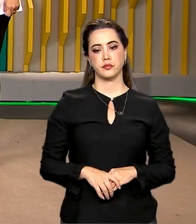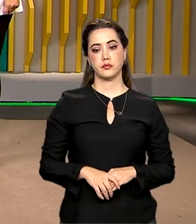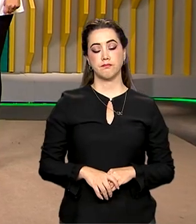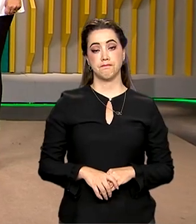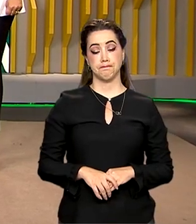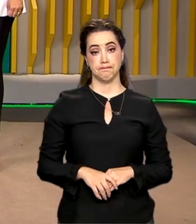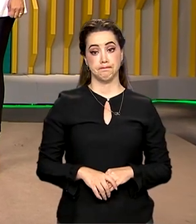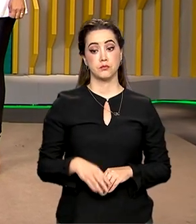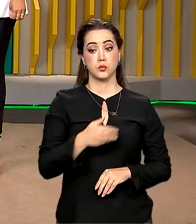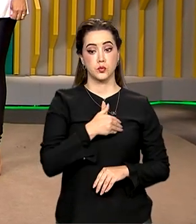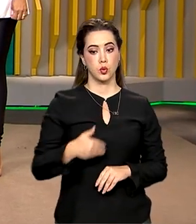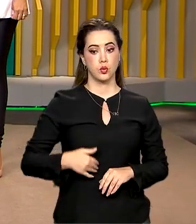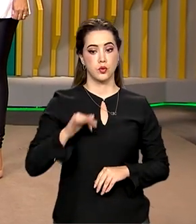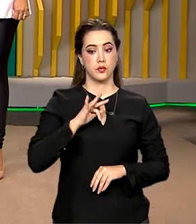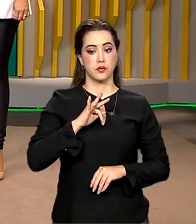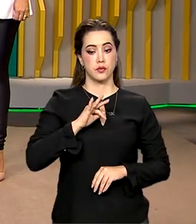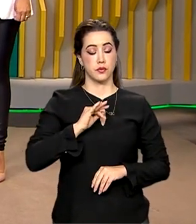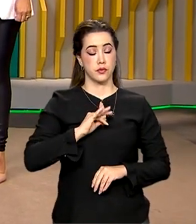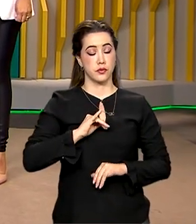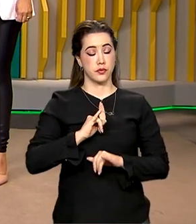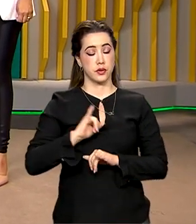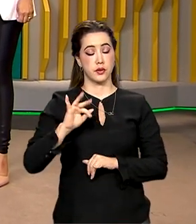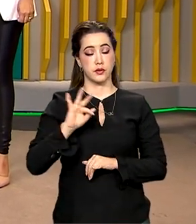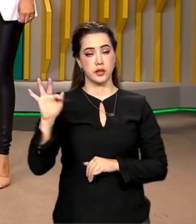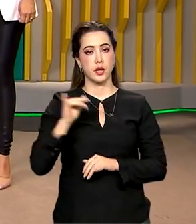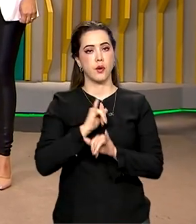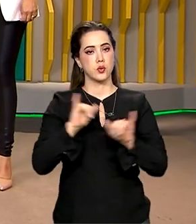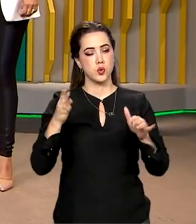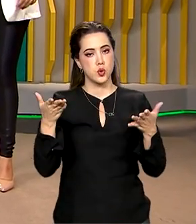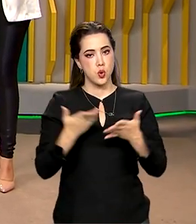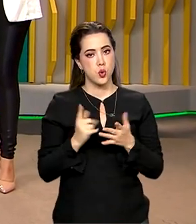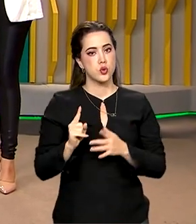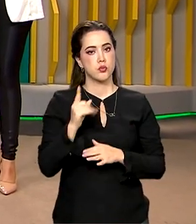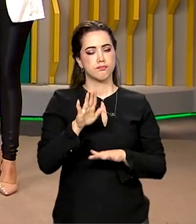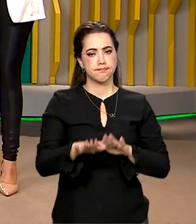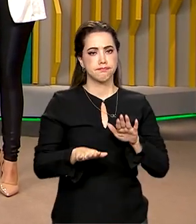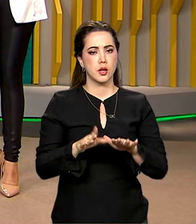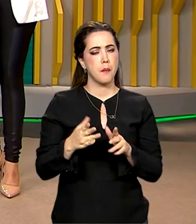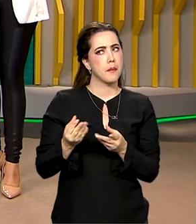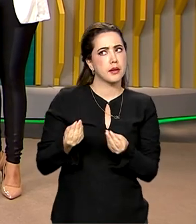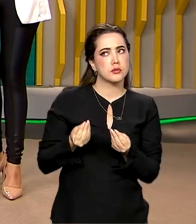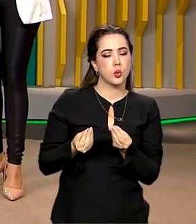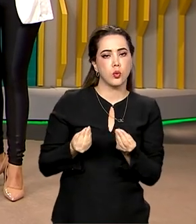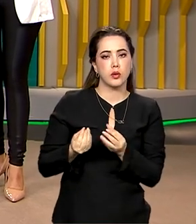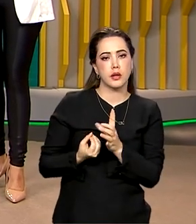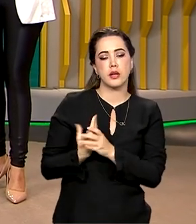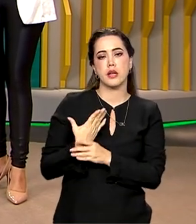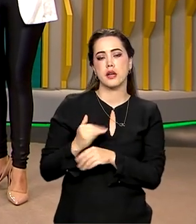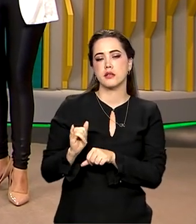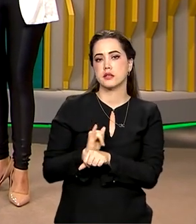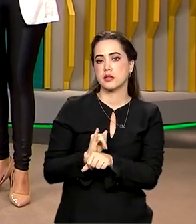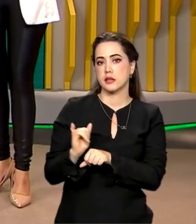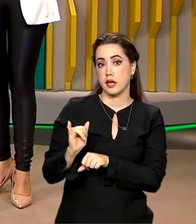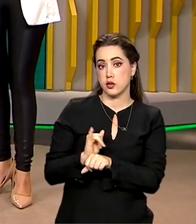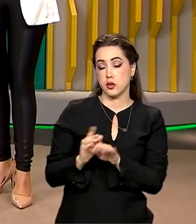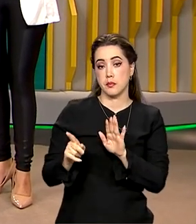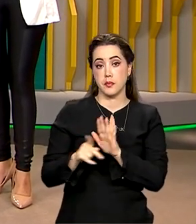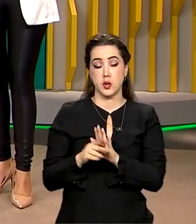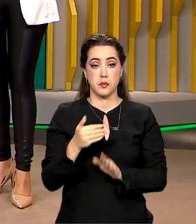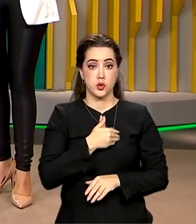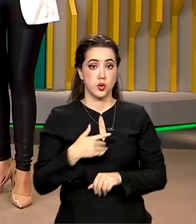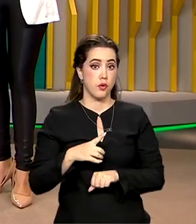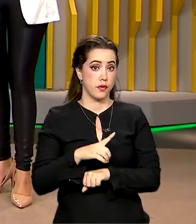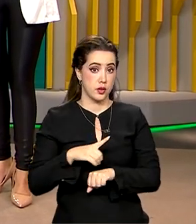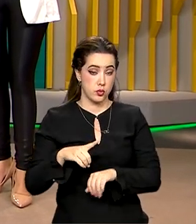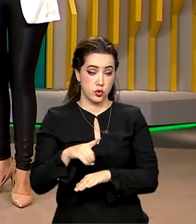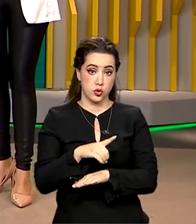O governo anunciou hoje os primeiros passos para a construção de uma estratégia nacional de governo digital. A ideia, Ana,